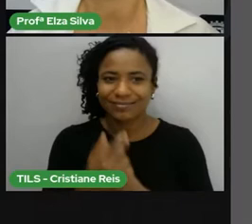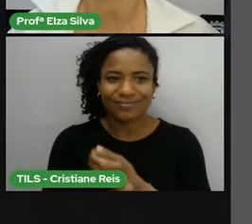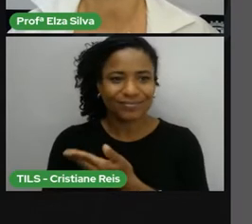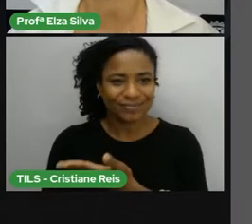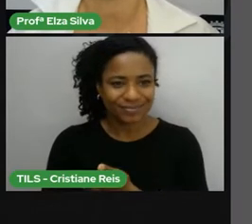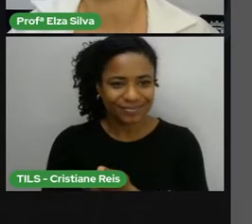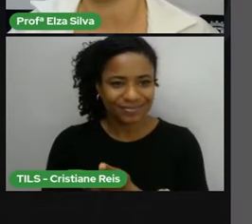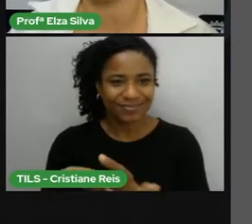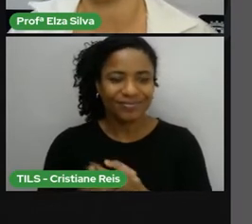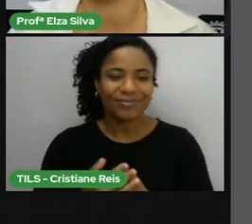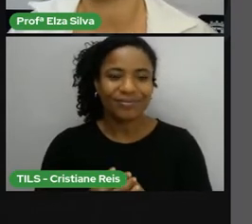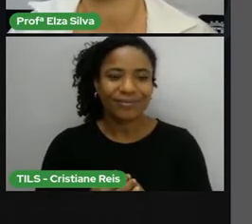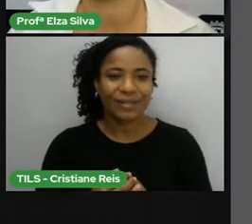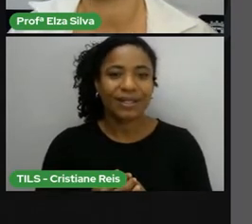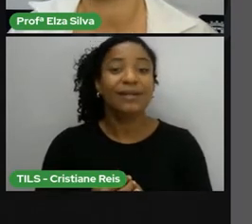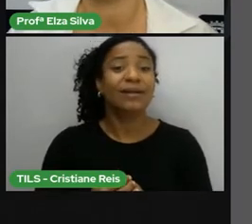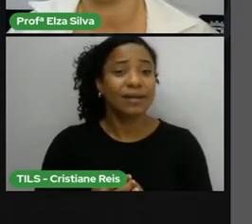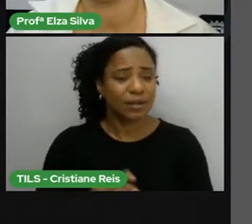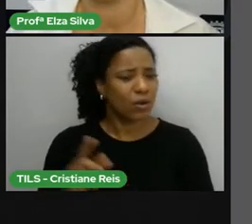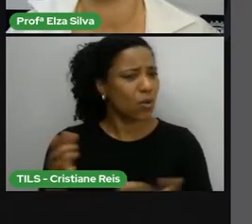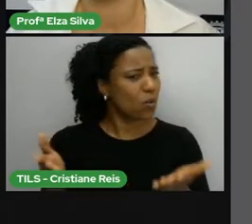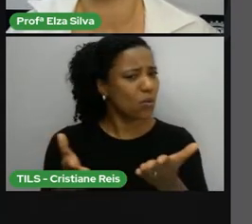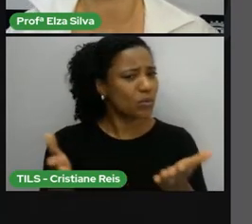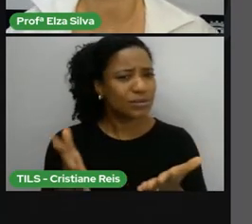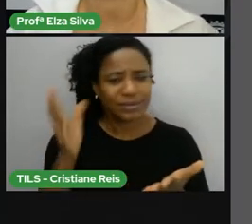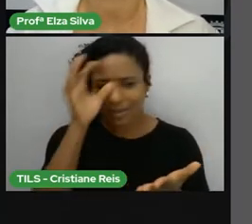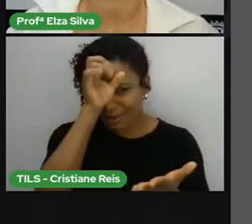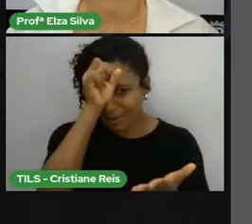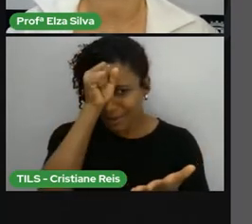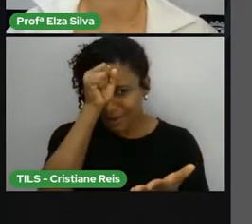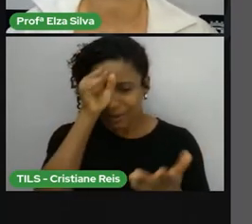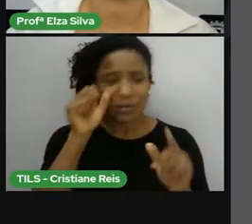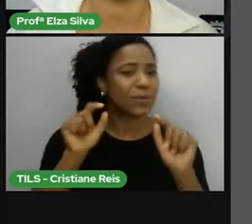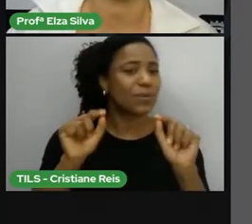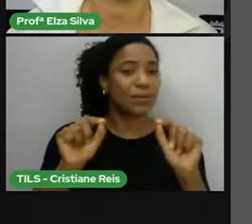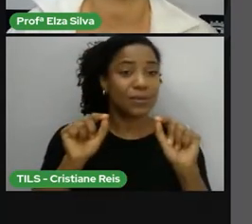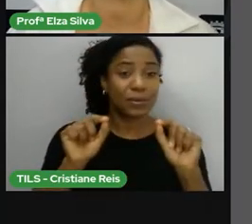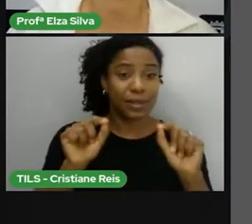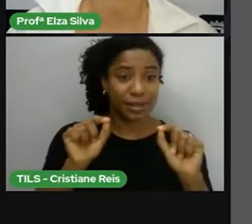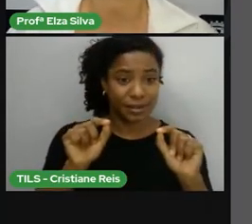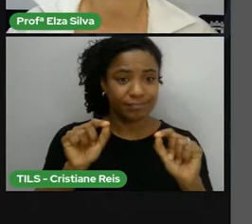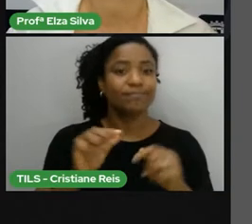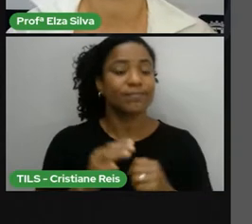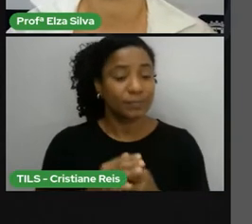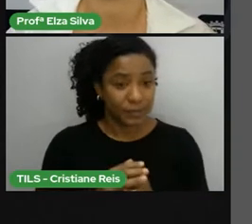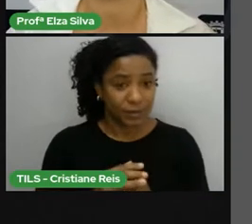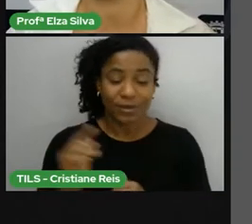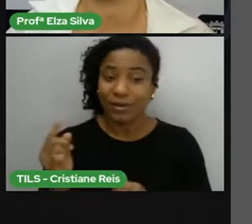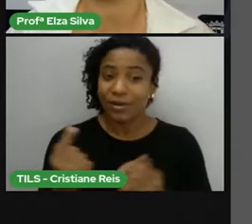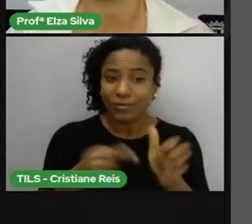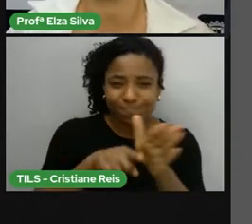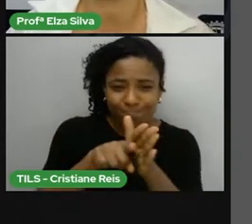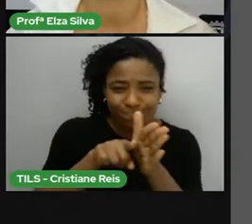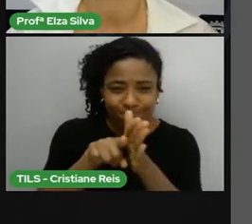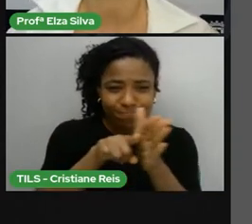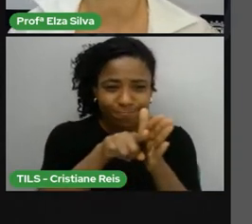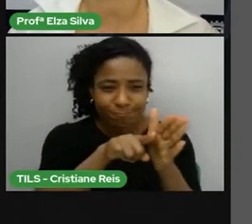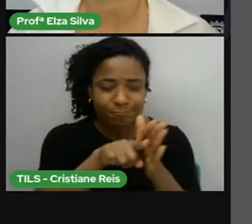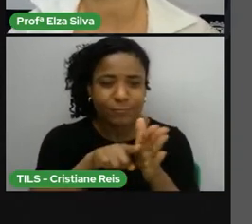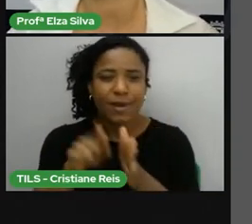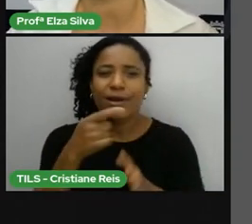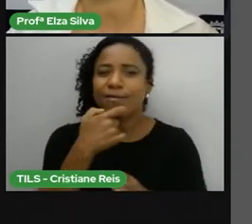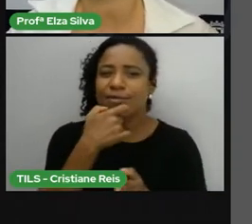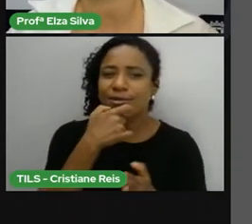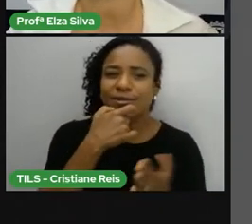O que vamos aprender hoje? Nós iremos investigar o alcance da língua inglesa no mundo com